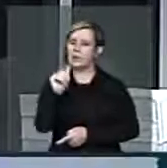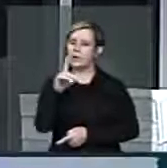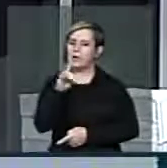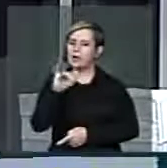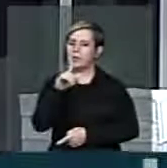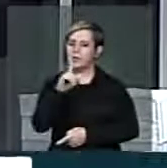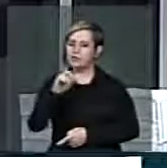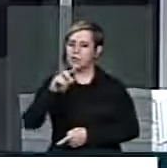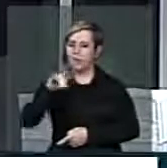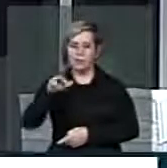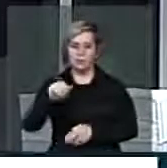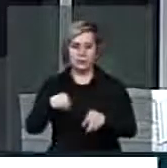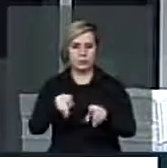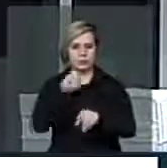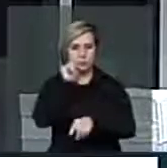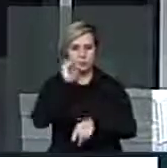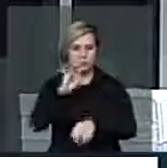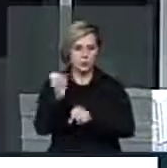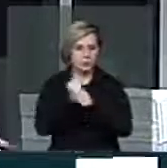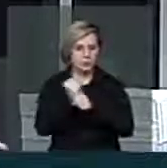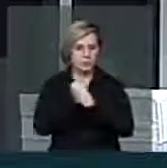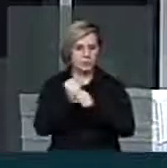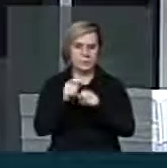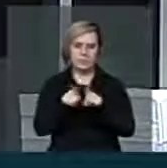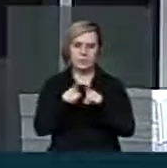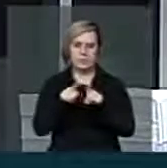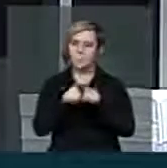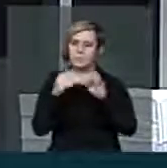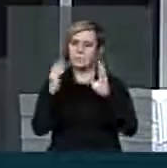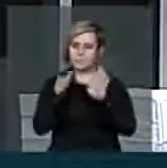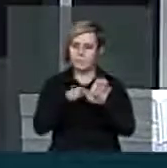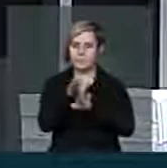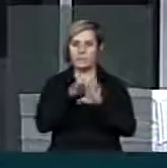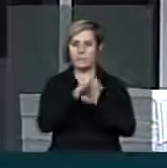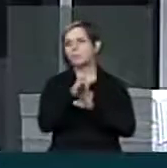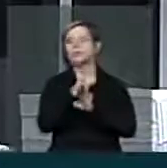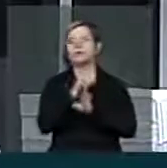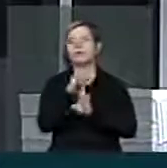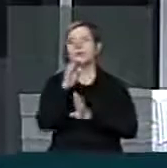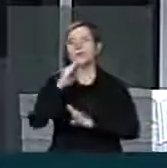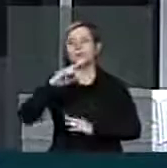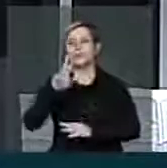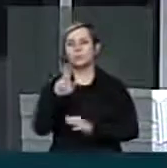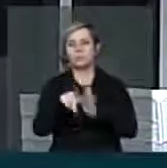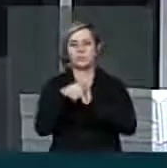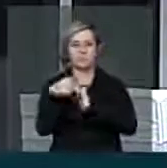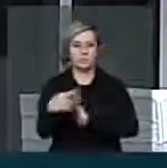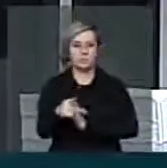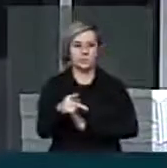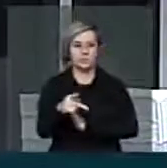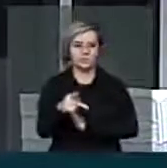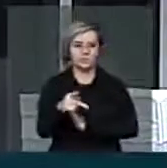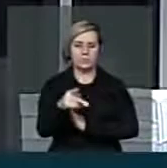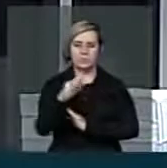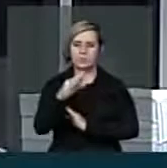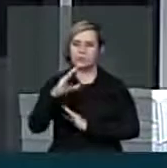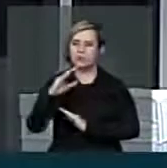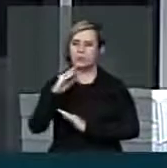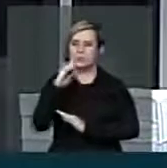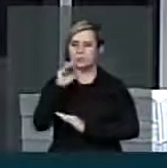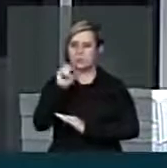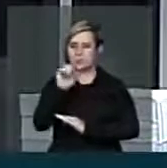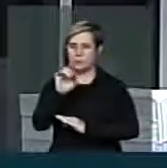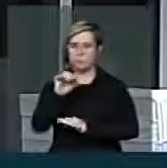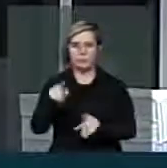Bahia, em Sergipe, durante muitos anos, Reinaldo Moura, hoje conselheiro do Tribunal de Contas do Estado de Sergipe. Portanto, é motivo de muito orgulho, para mim,